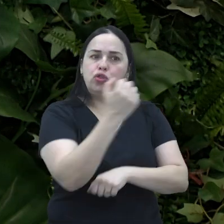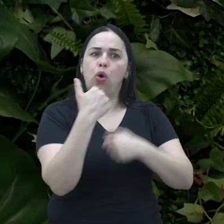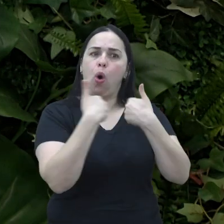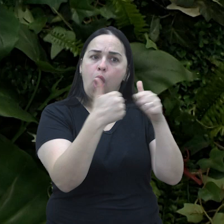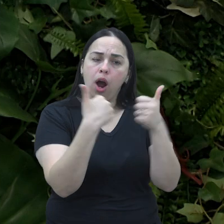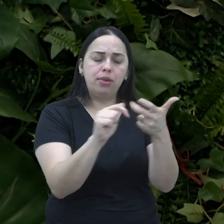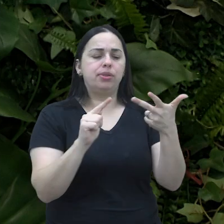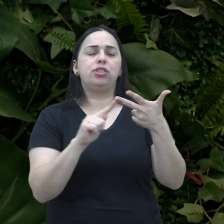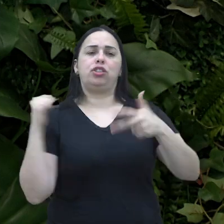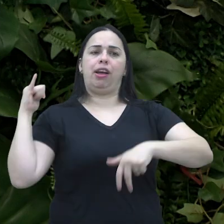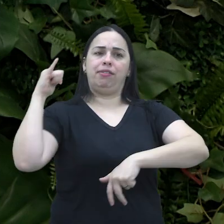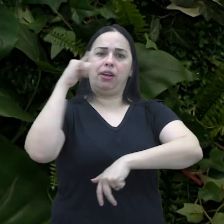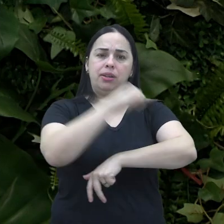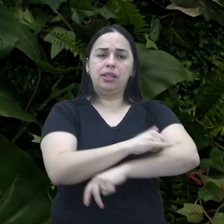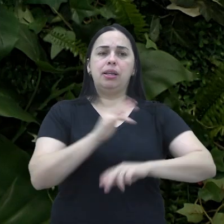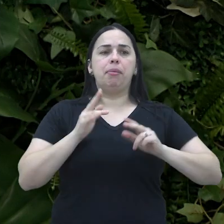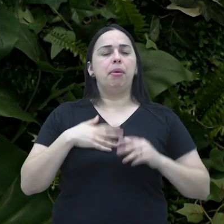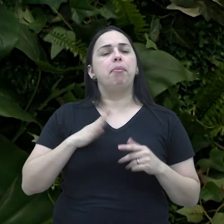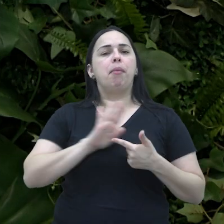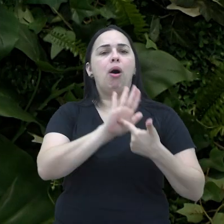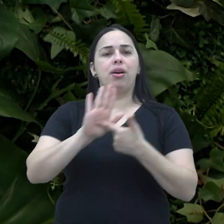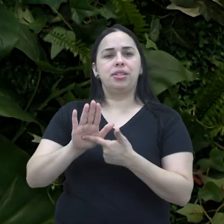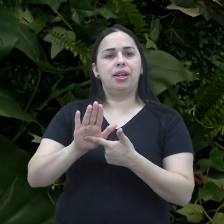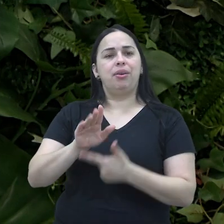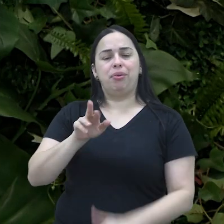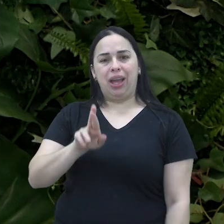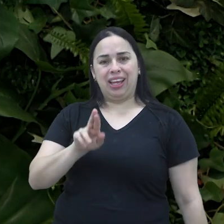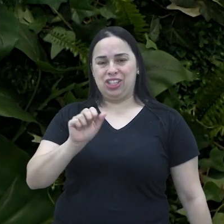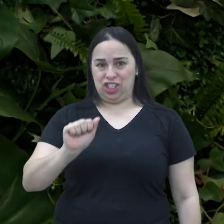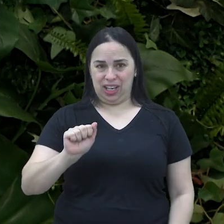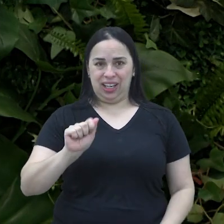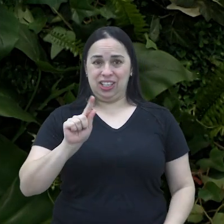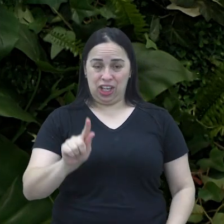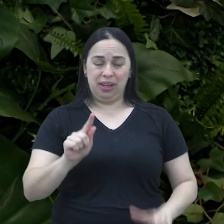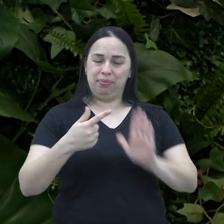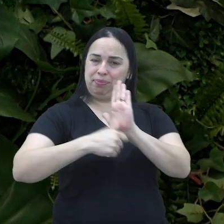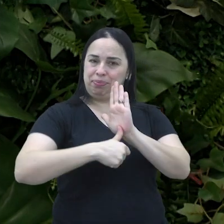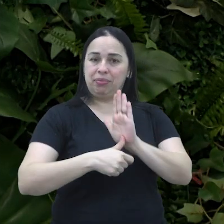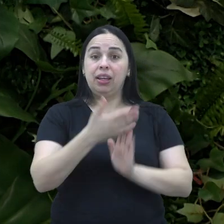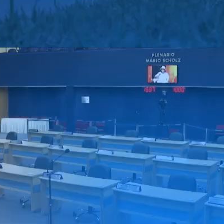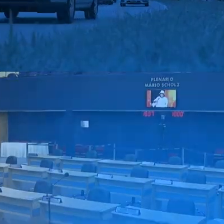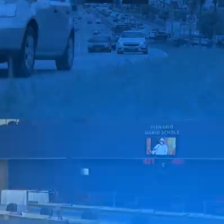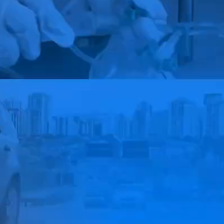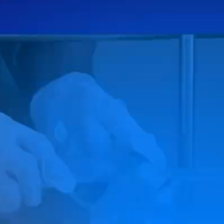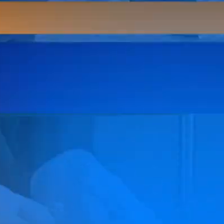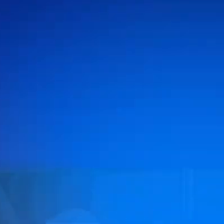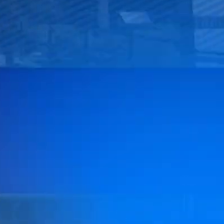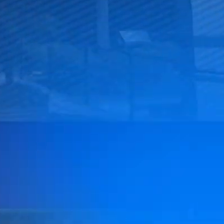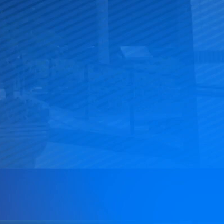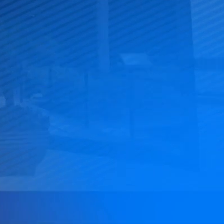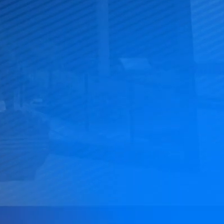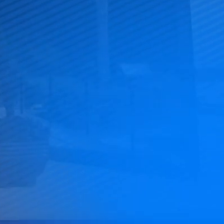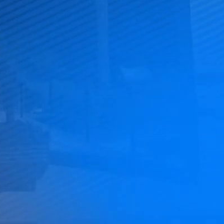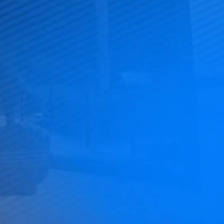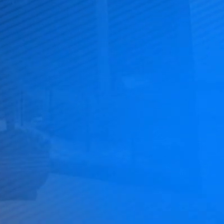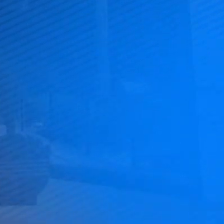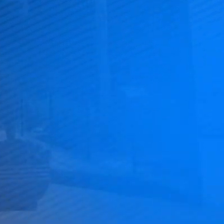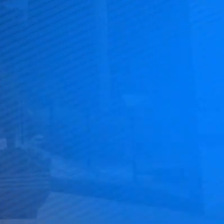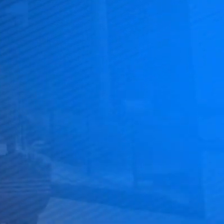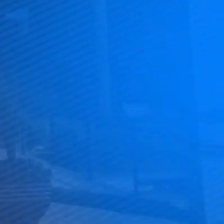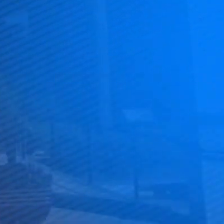para viagem, viagem de ônibus, viagem de avião, né, sempre tem que apresentar o RG da criança. Tchau,